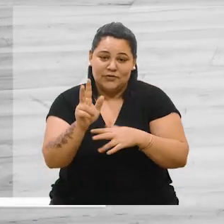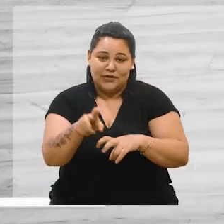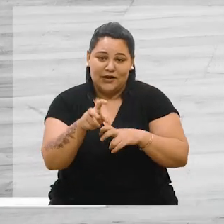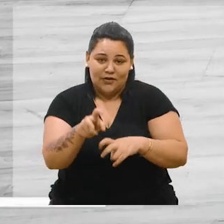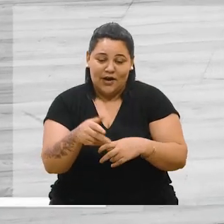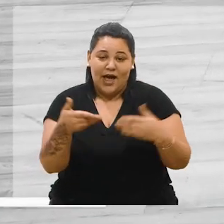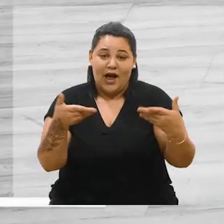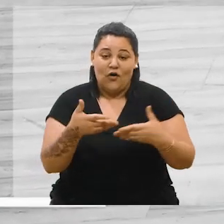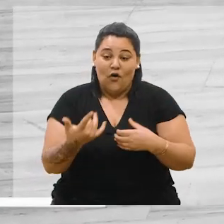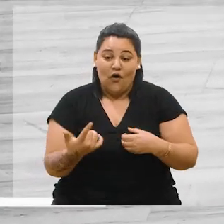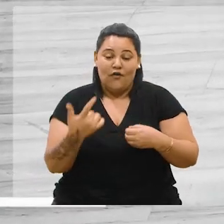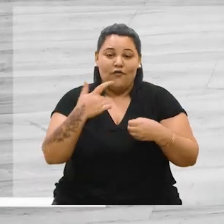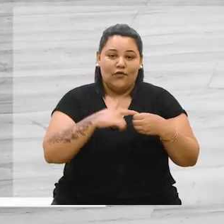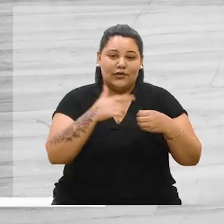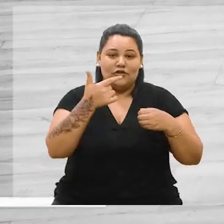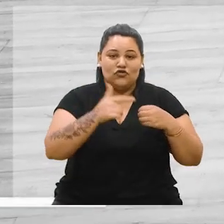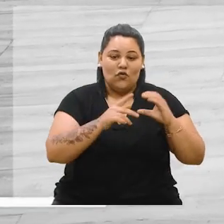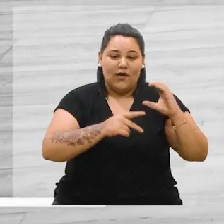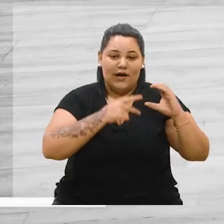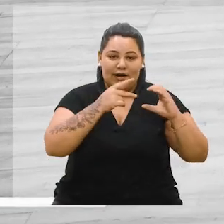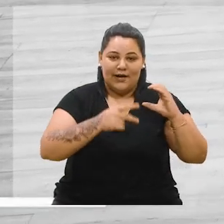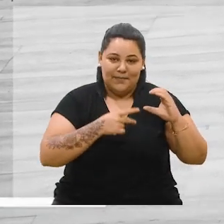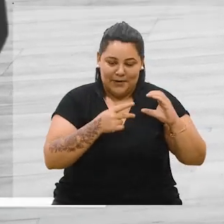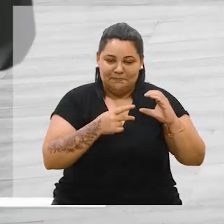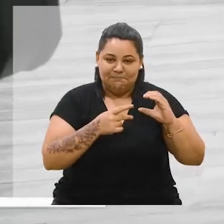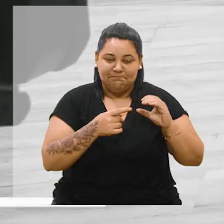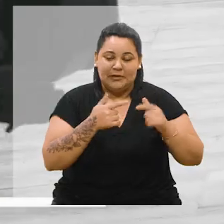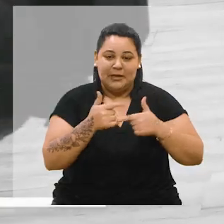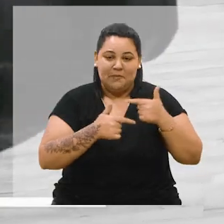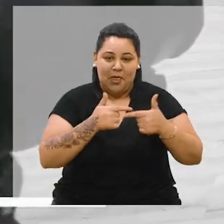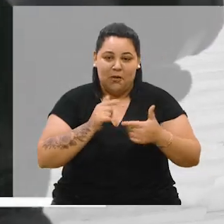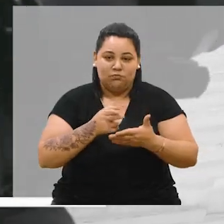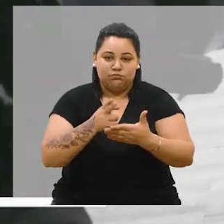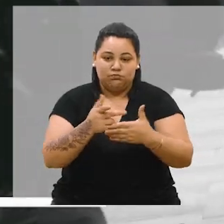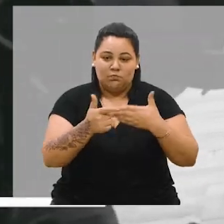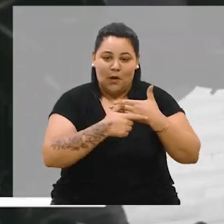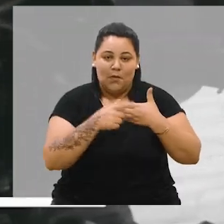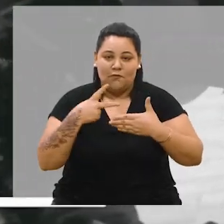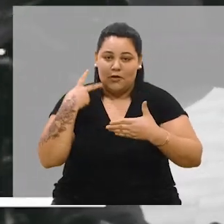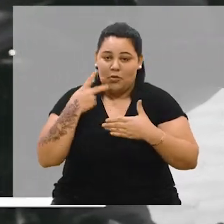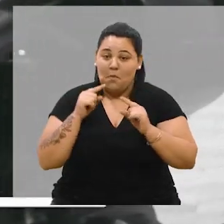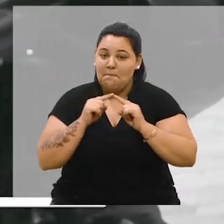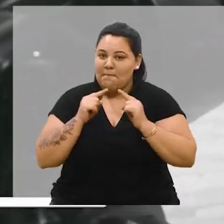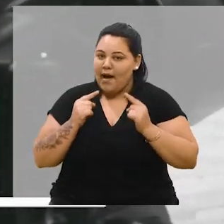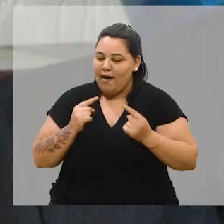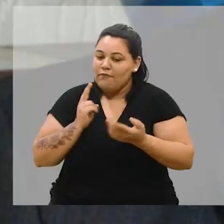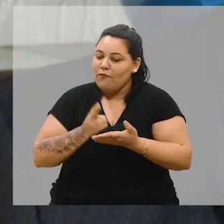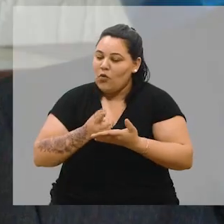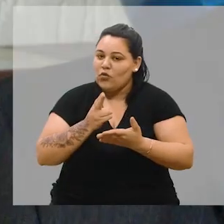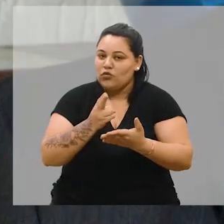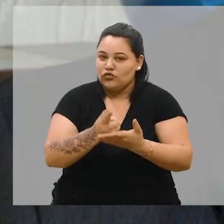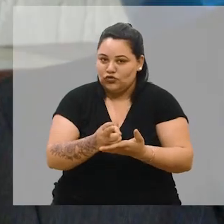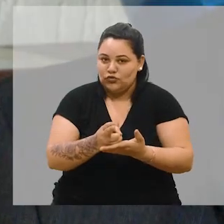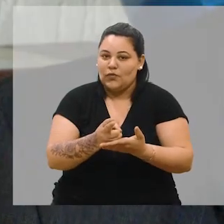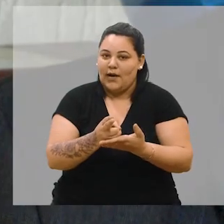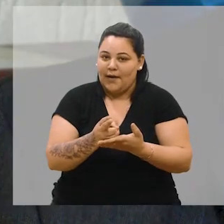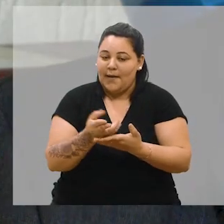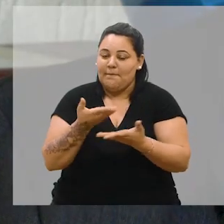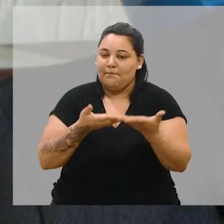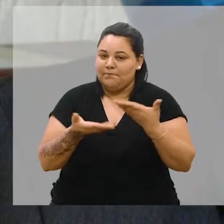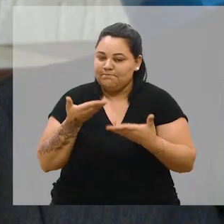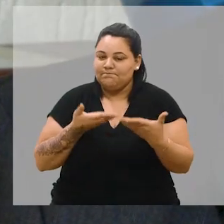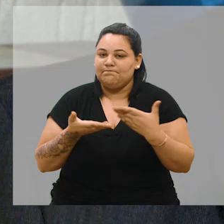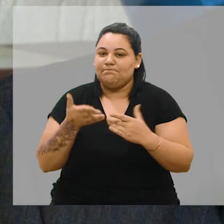Então, agora voltei para a Câmara de Vereador, mas eu vou dar continuidade dos encaminhamentos